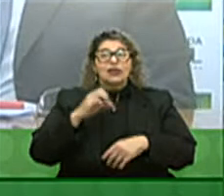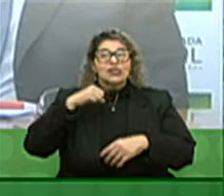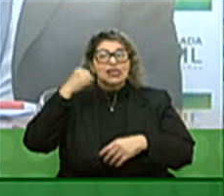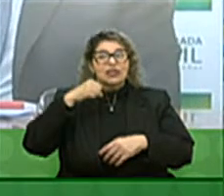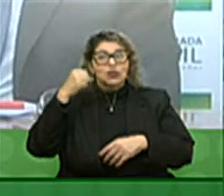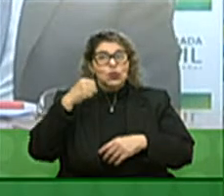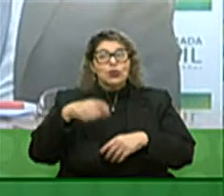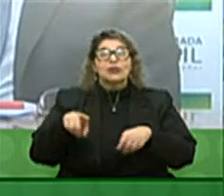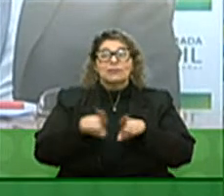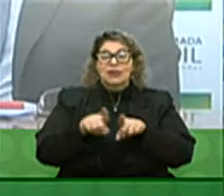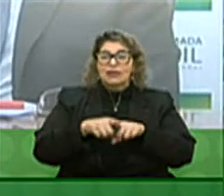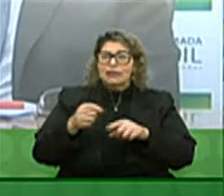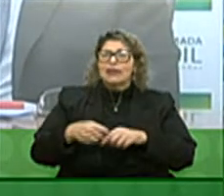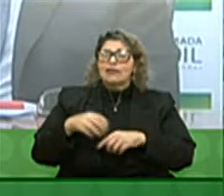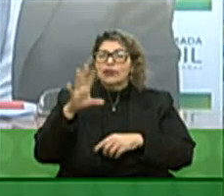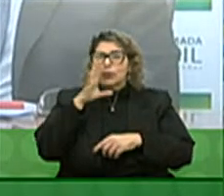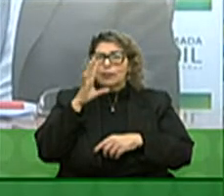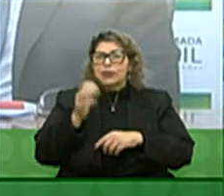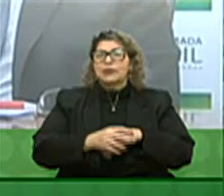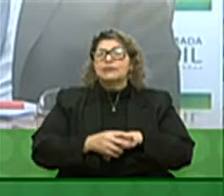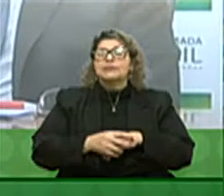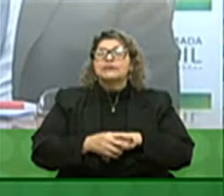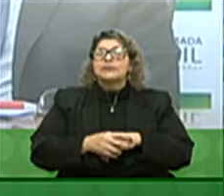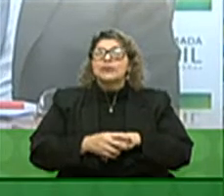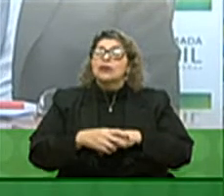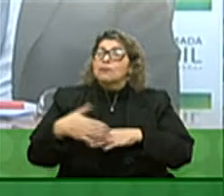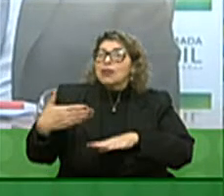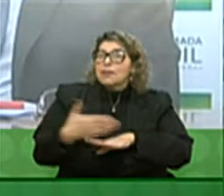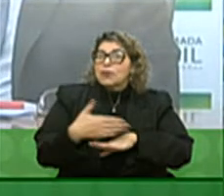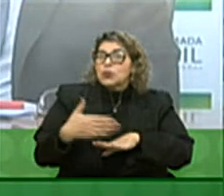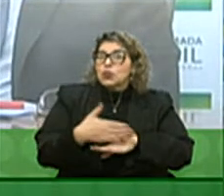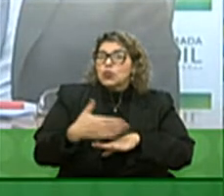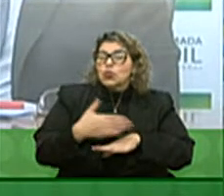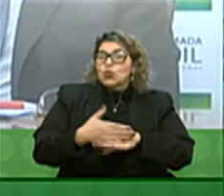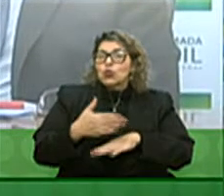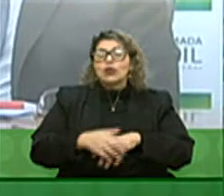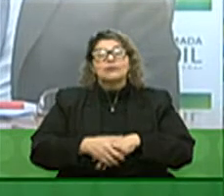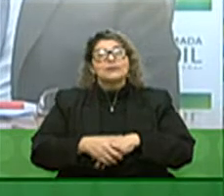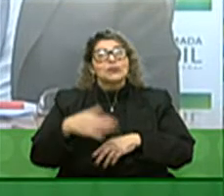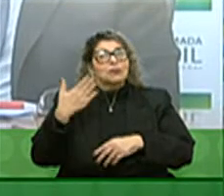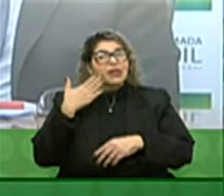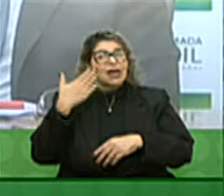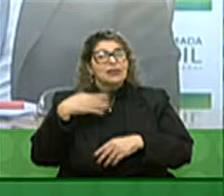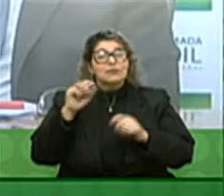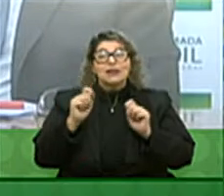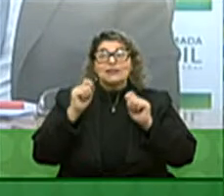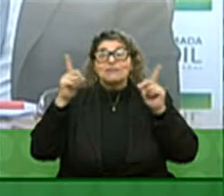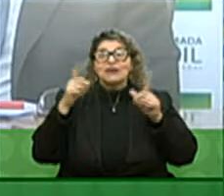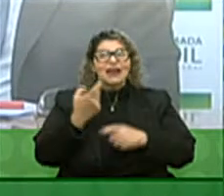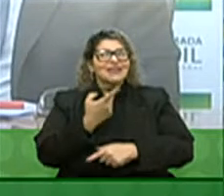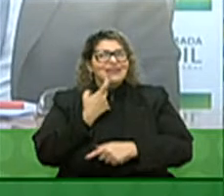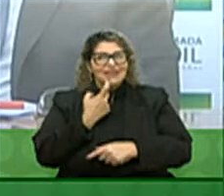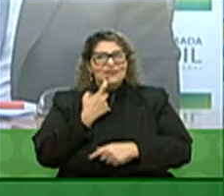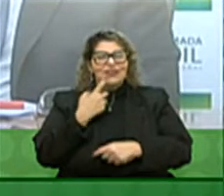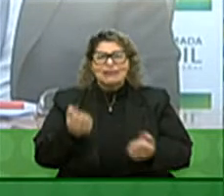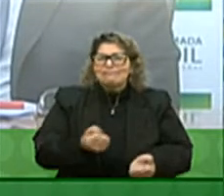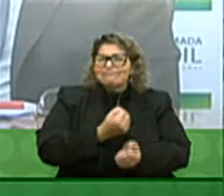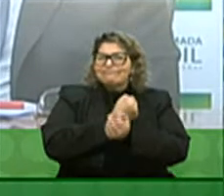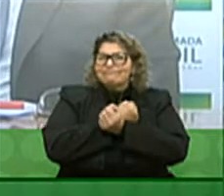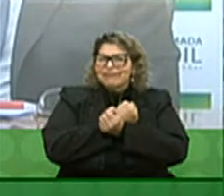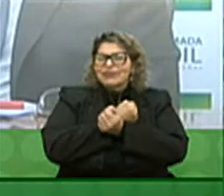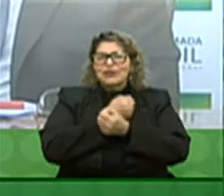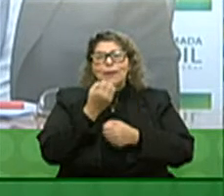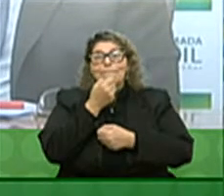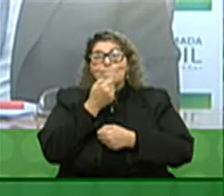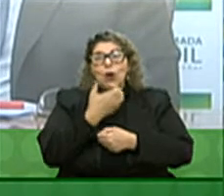Heinz que nos acompanhou muito obrigado pela sua participação e pela presença nesta manhã de sexta-feira um grande abraço e